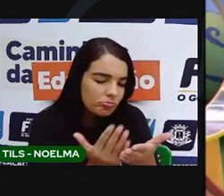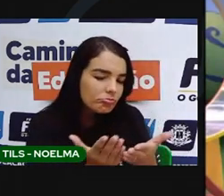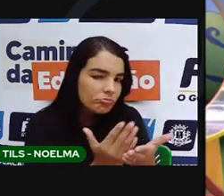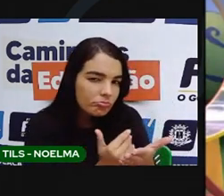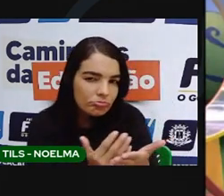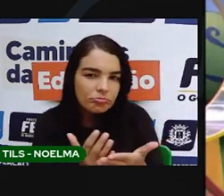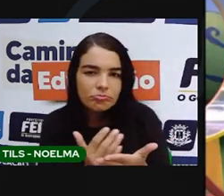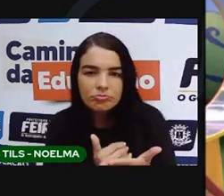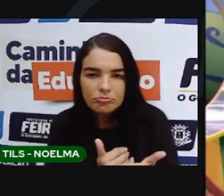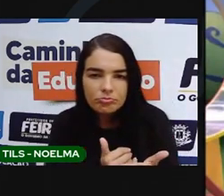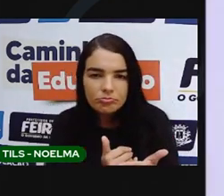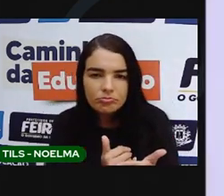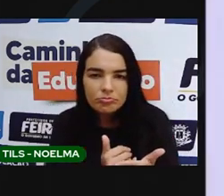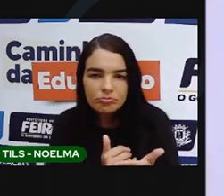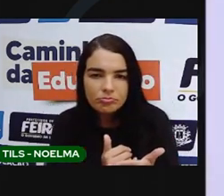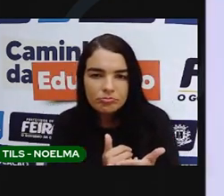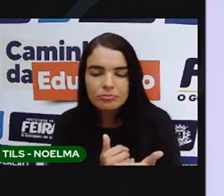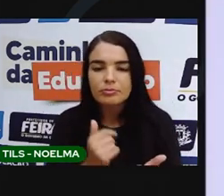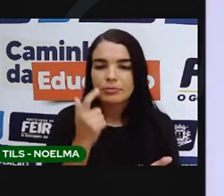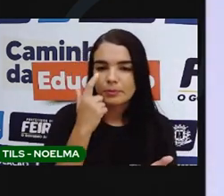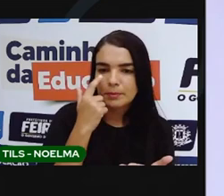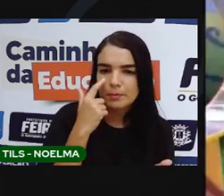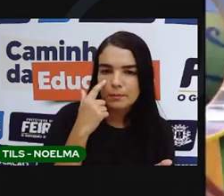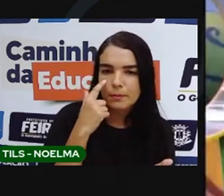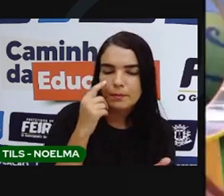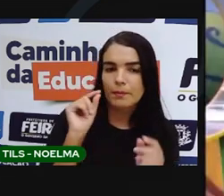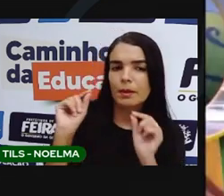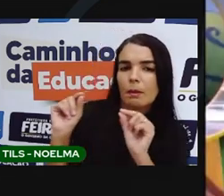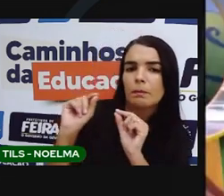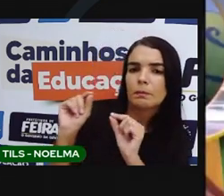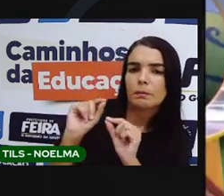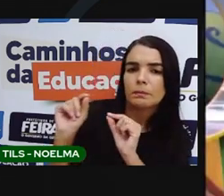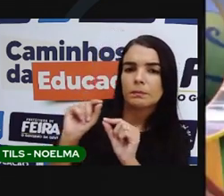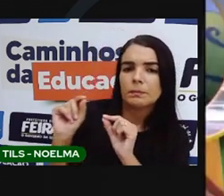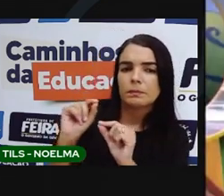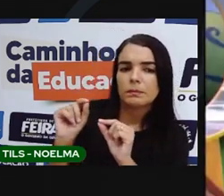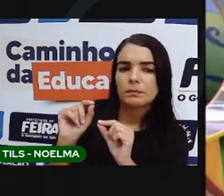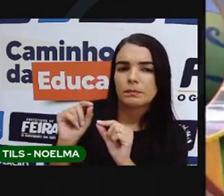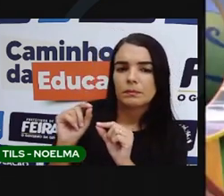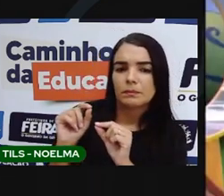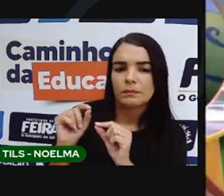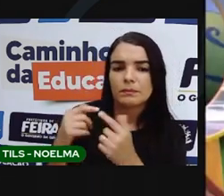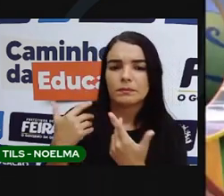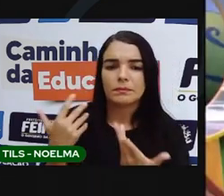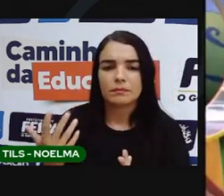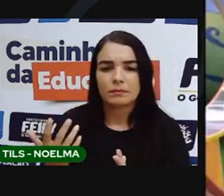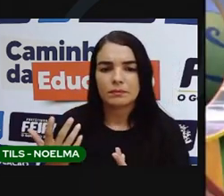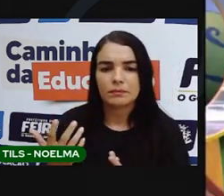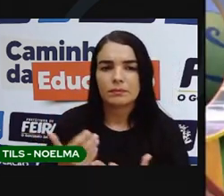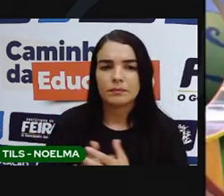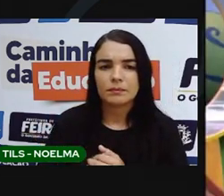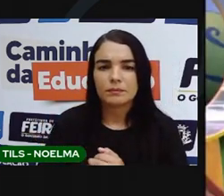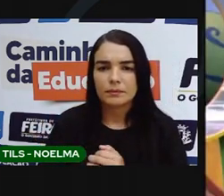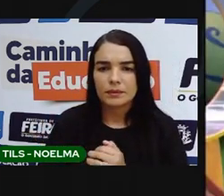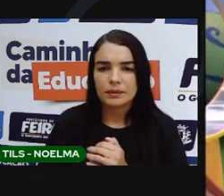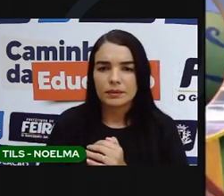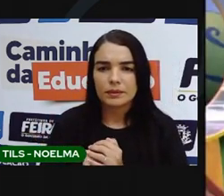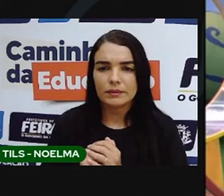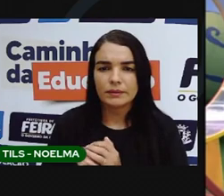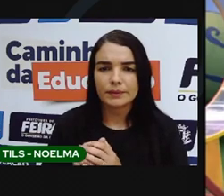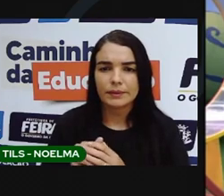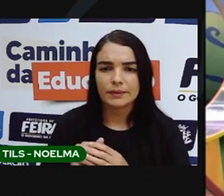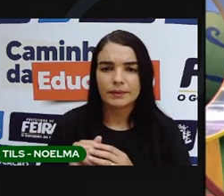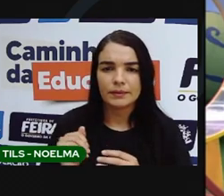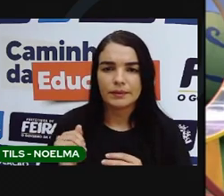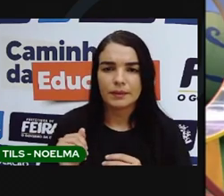minhoca tão viajada quanto vocês. É que eu sou top, Greté, É, porque ela tem a minhoca de frio e frio, ela vai